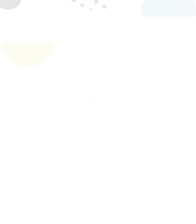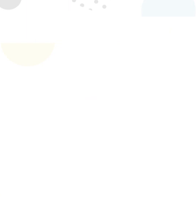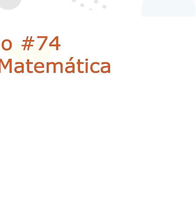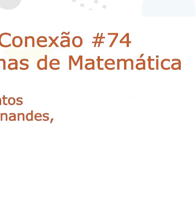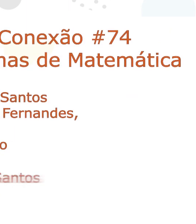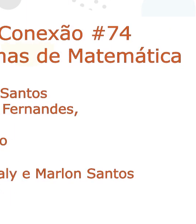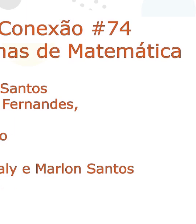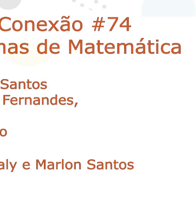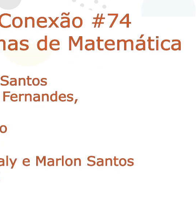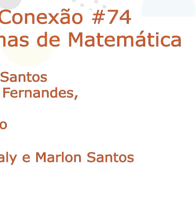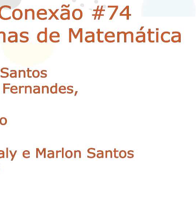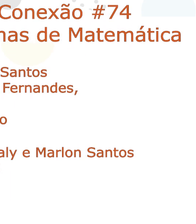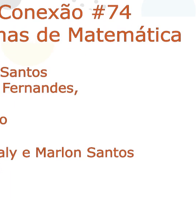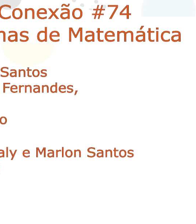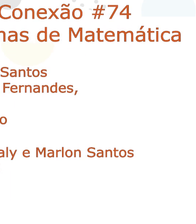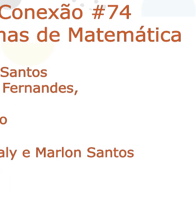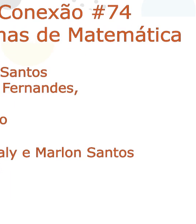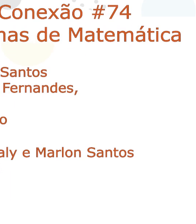Tchau.